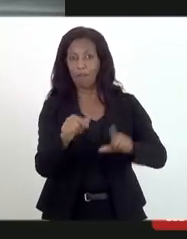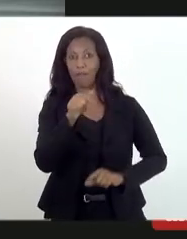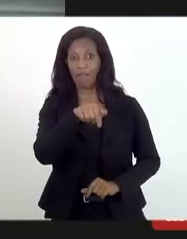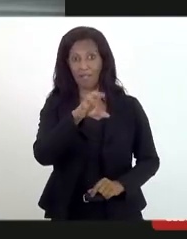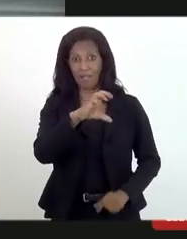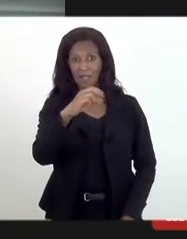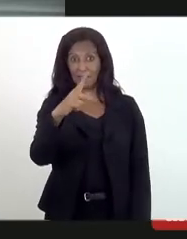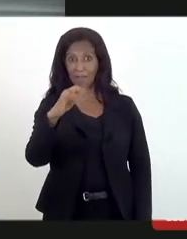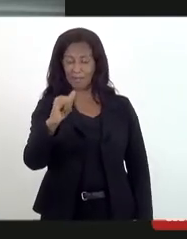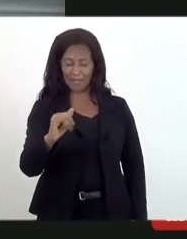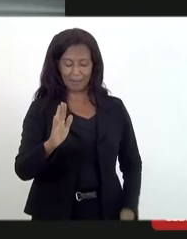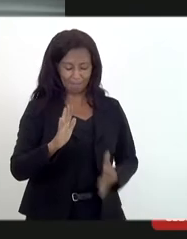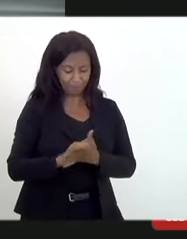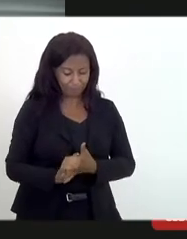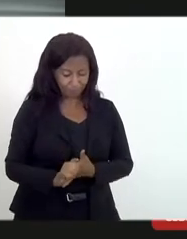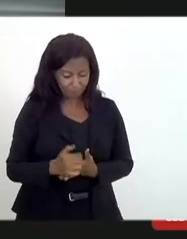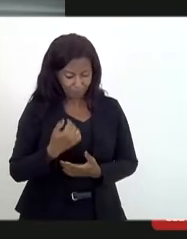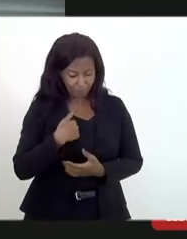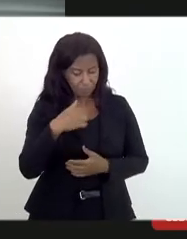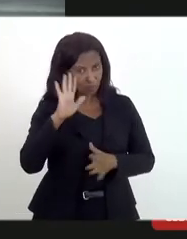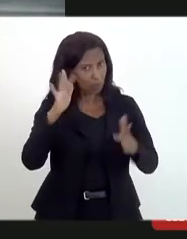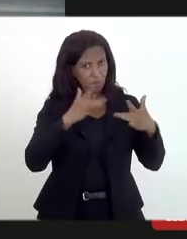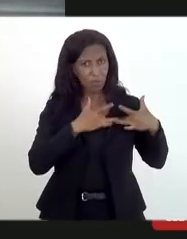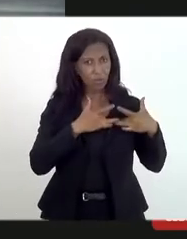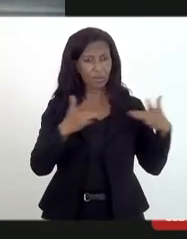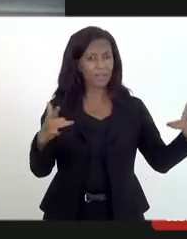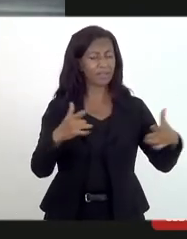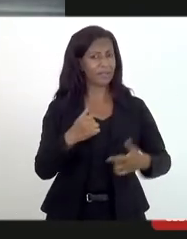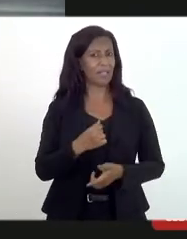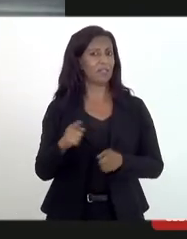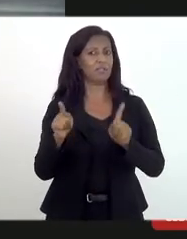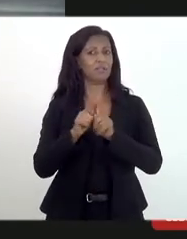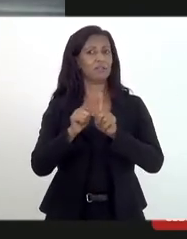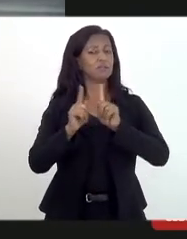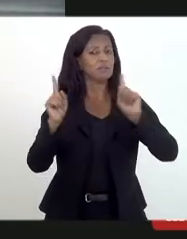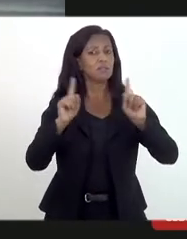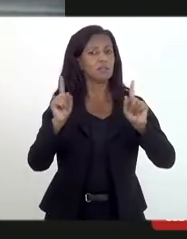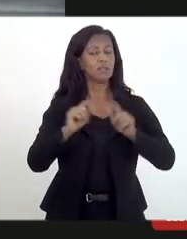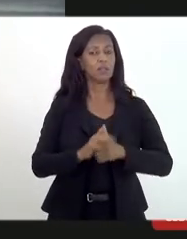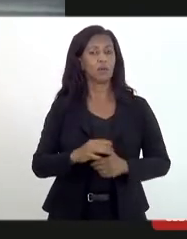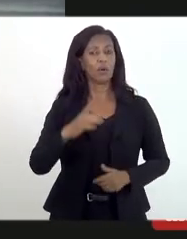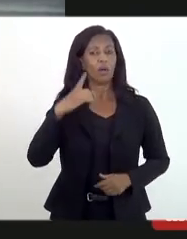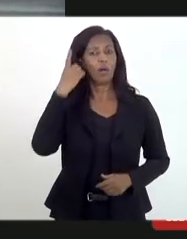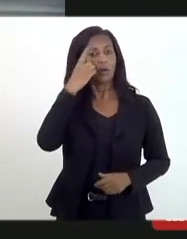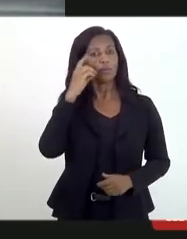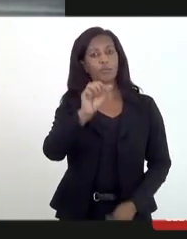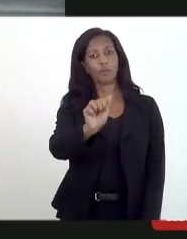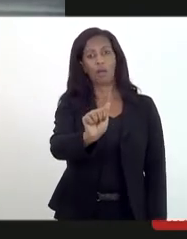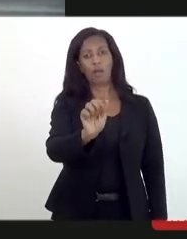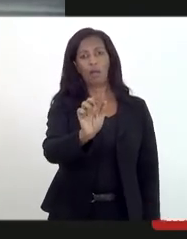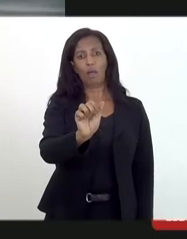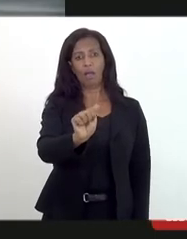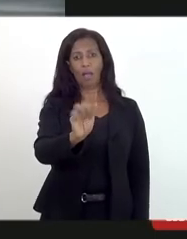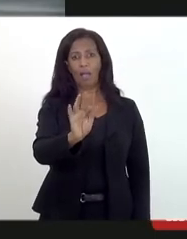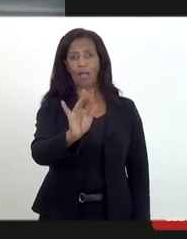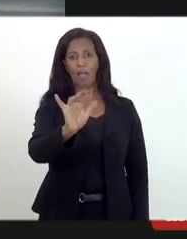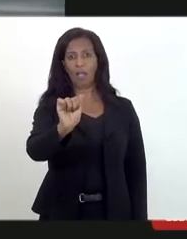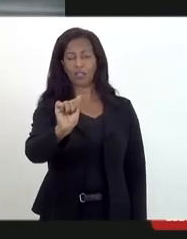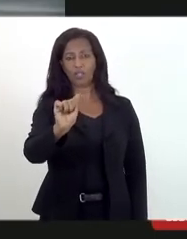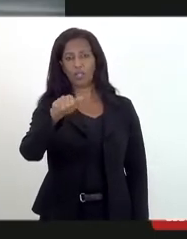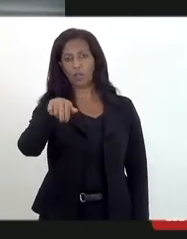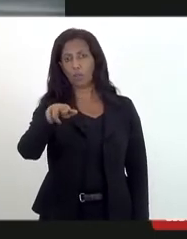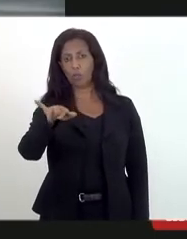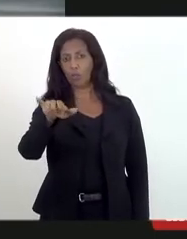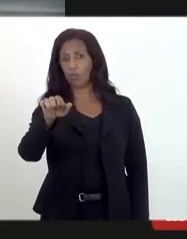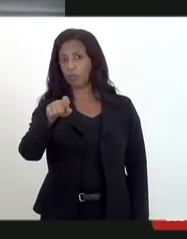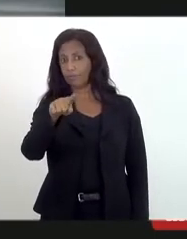gostaria de trazer aqui não só a minha solidariedade ao deputado Átila Nunes, que, você